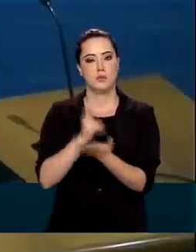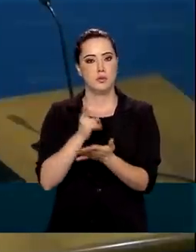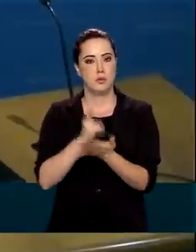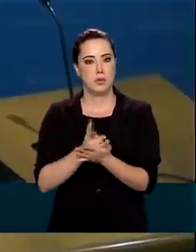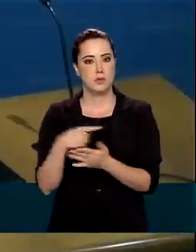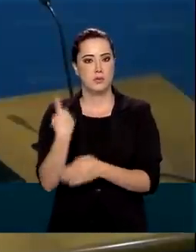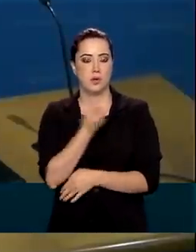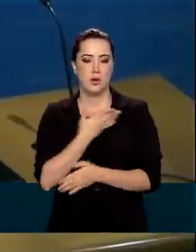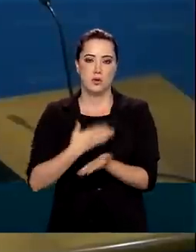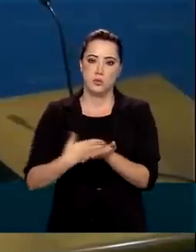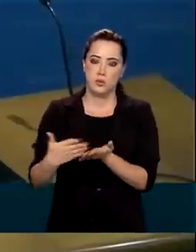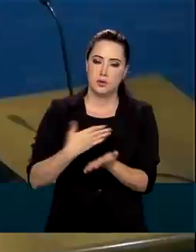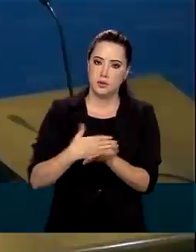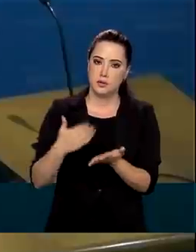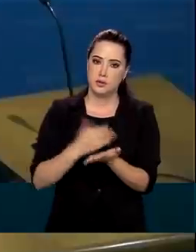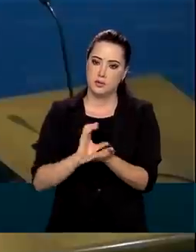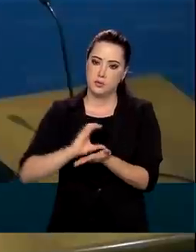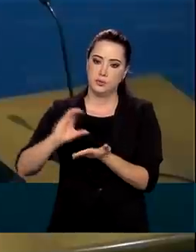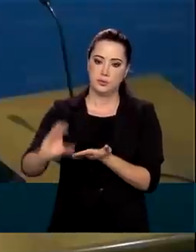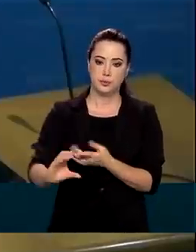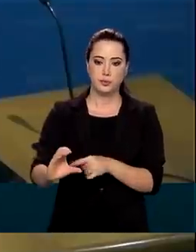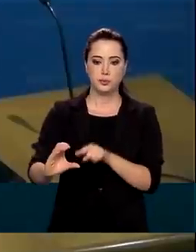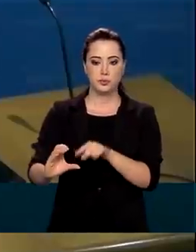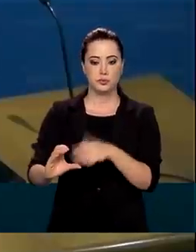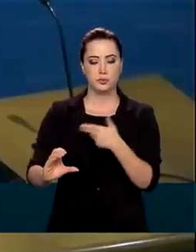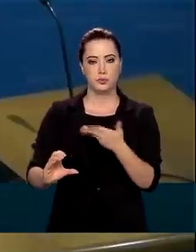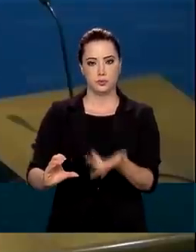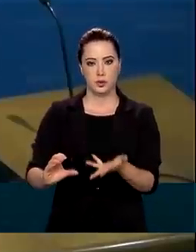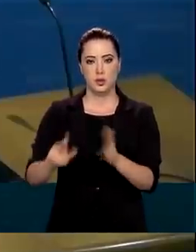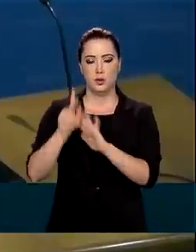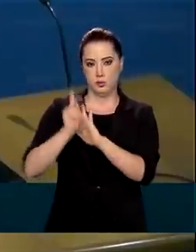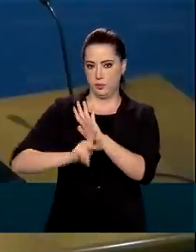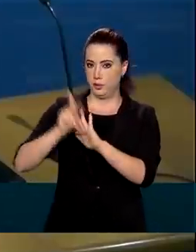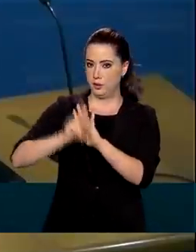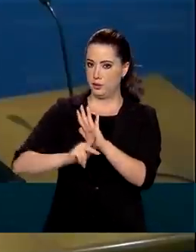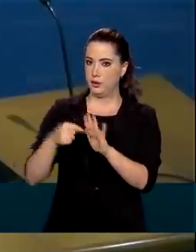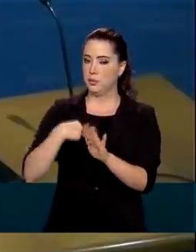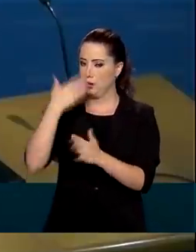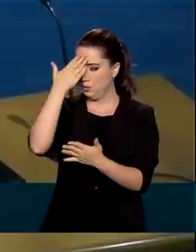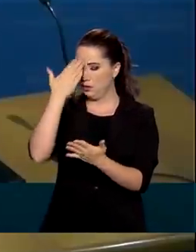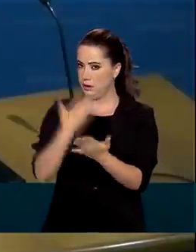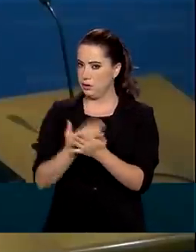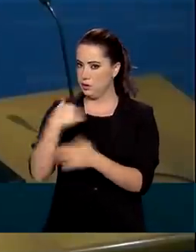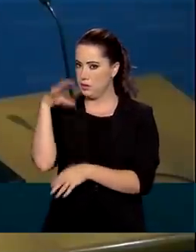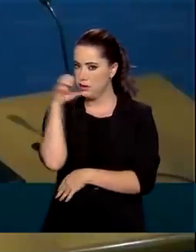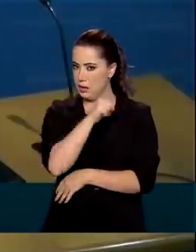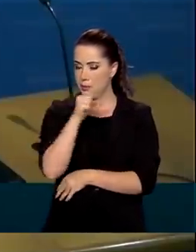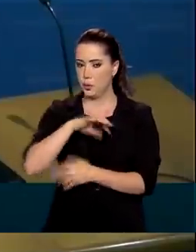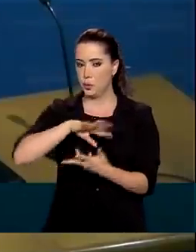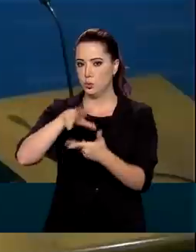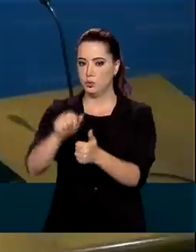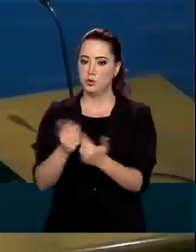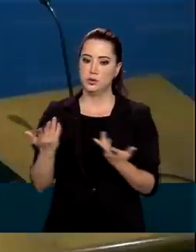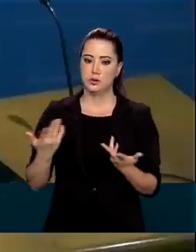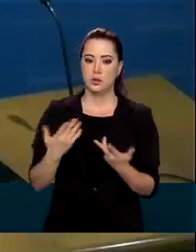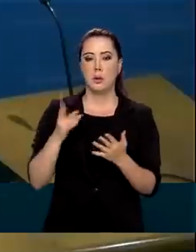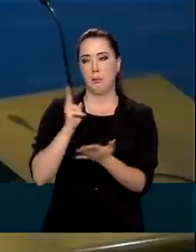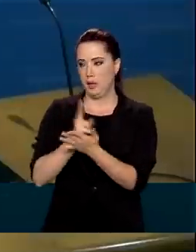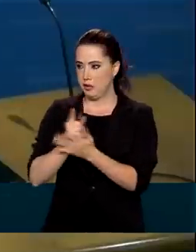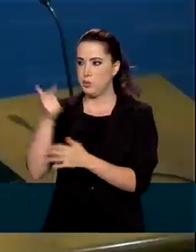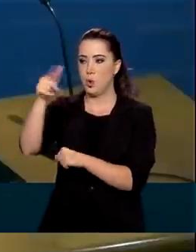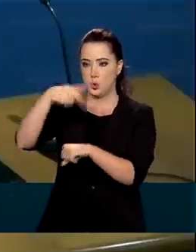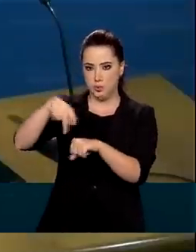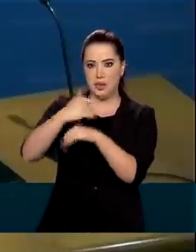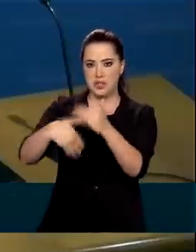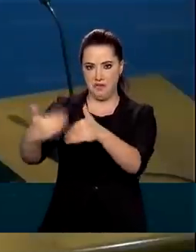nós começamos a lançar os recursos. É um programa que eu acredito que foi um dos mais rápidos, dos países mais avançados. A